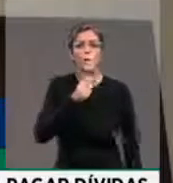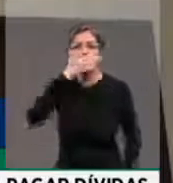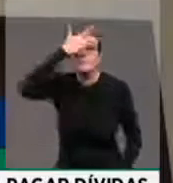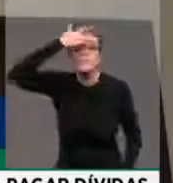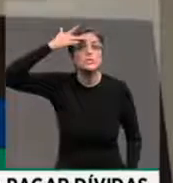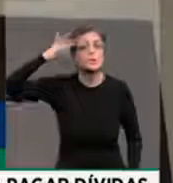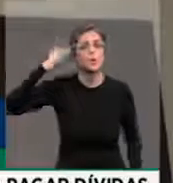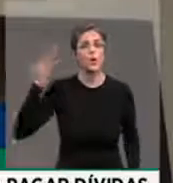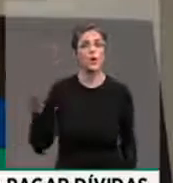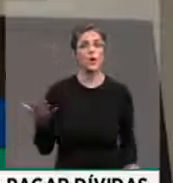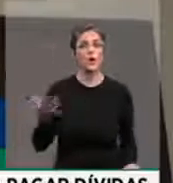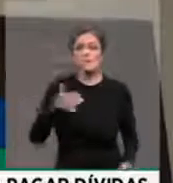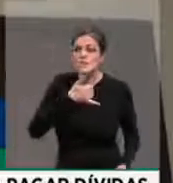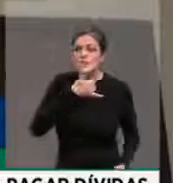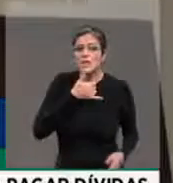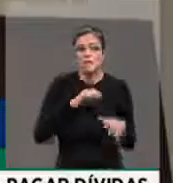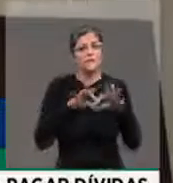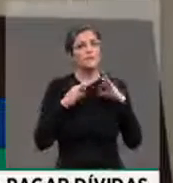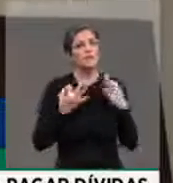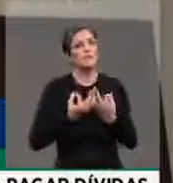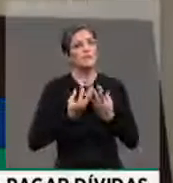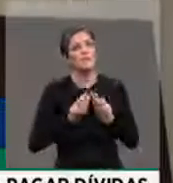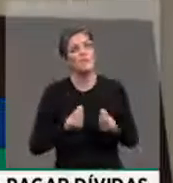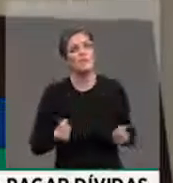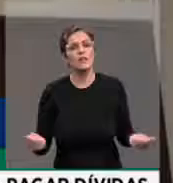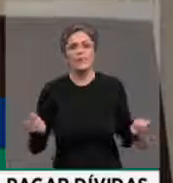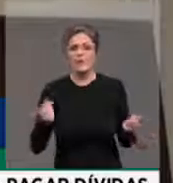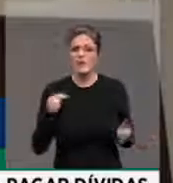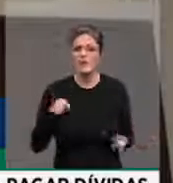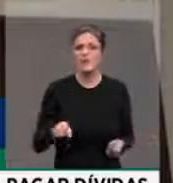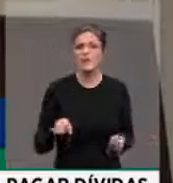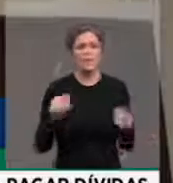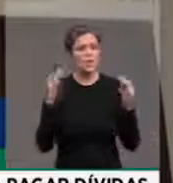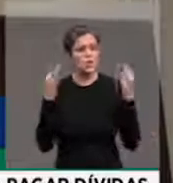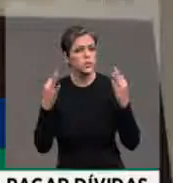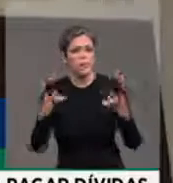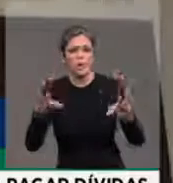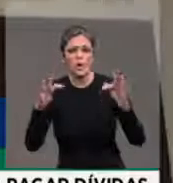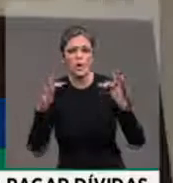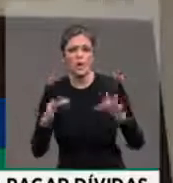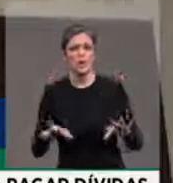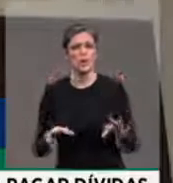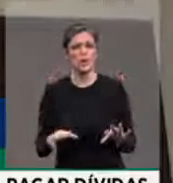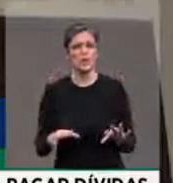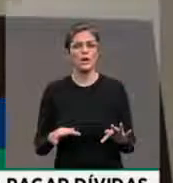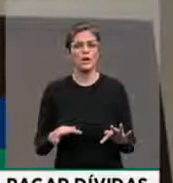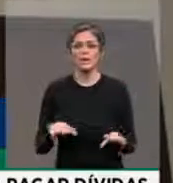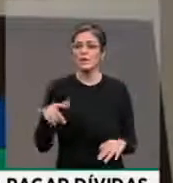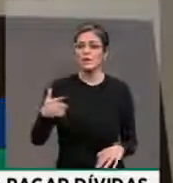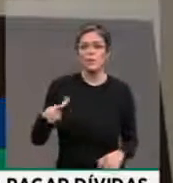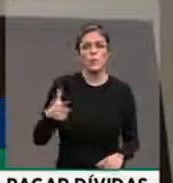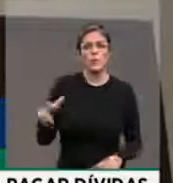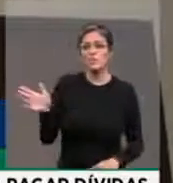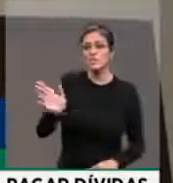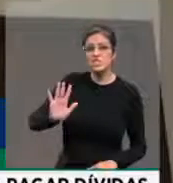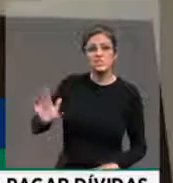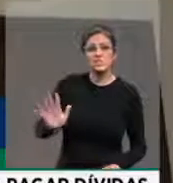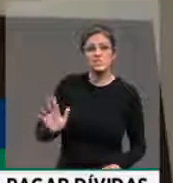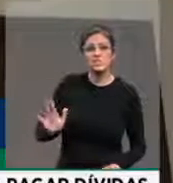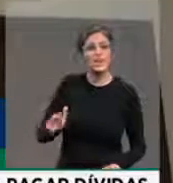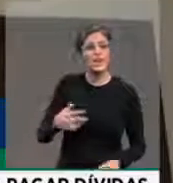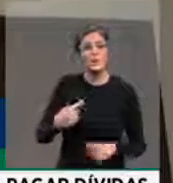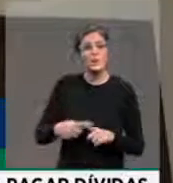famílias dilaceradas. E essas mortes são acompanhadas de um processo muito doloroso da não despedida. Não tem